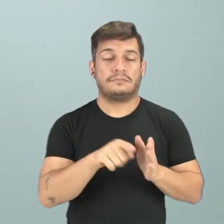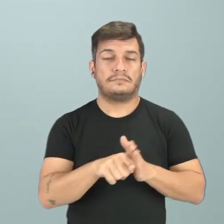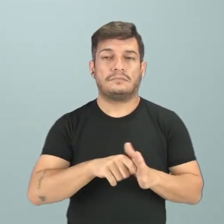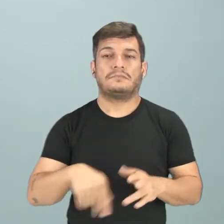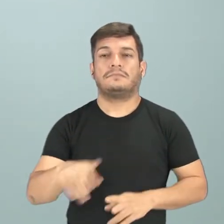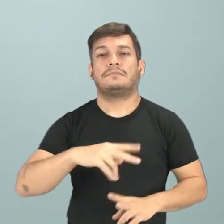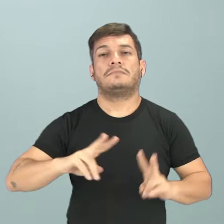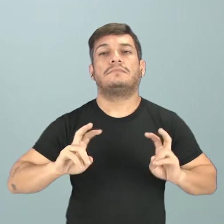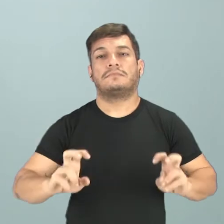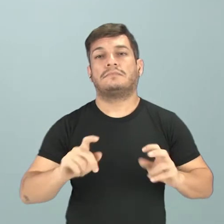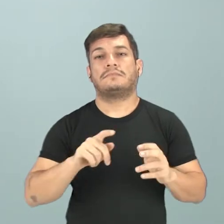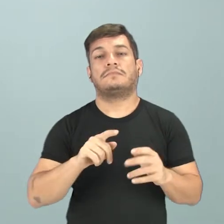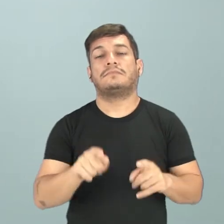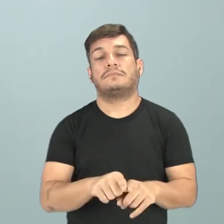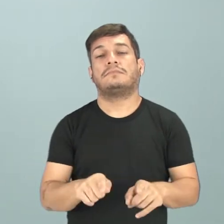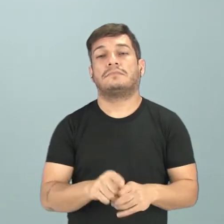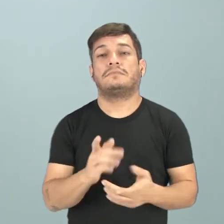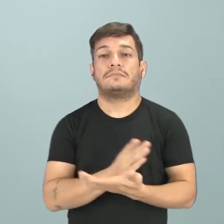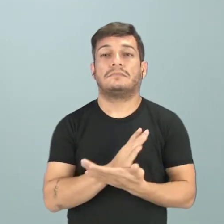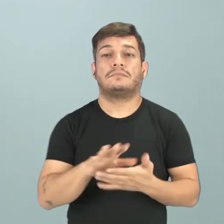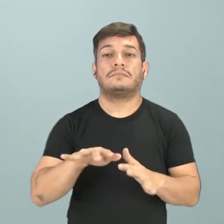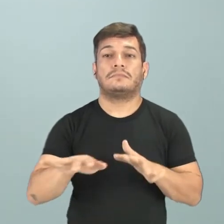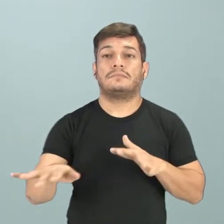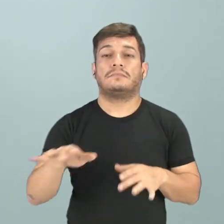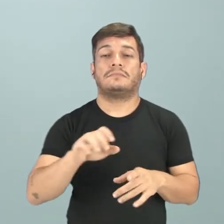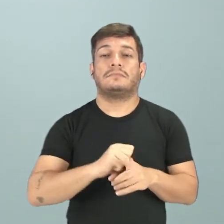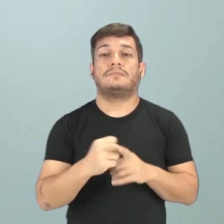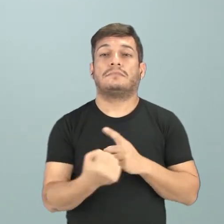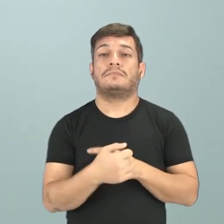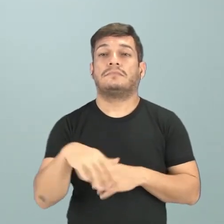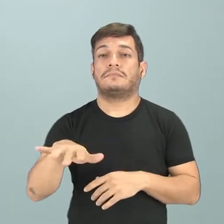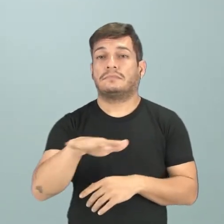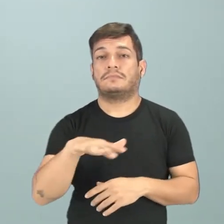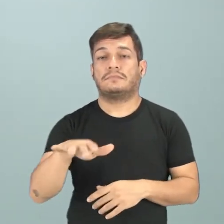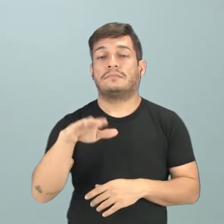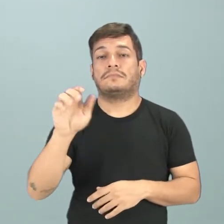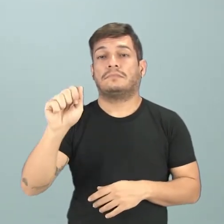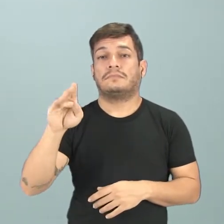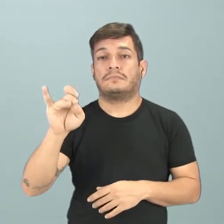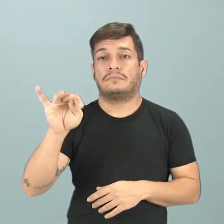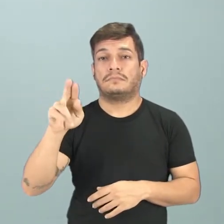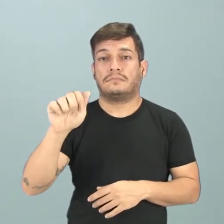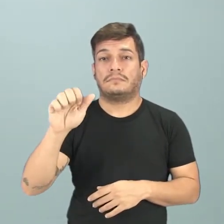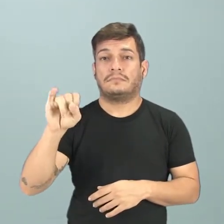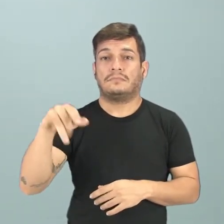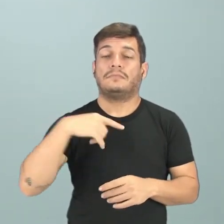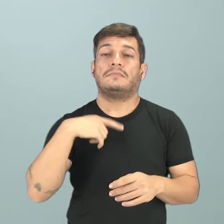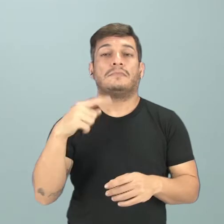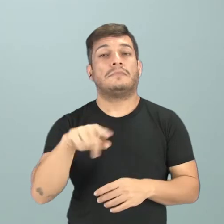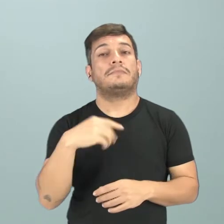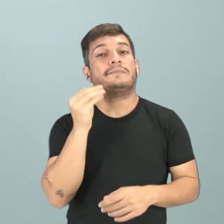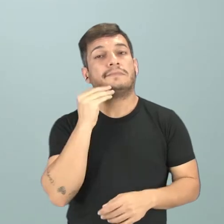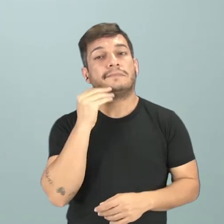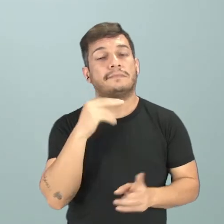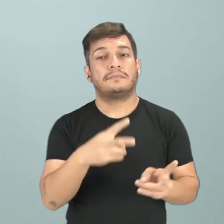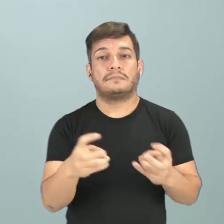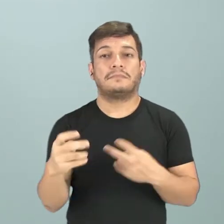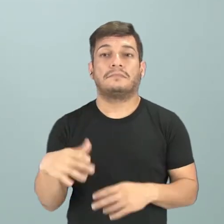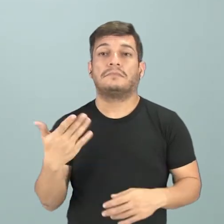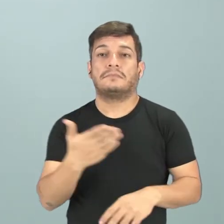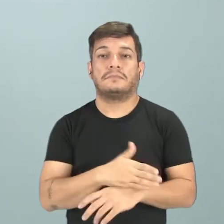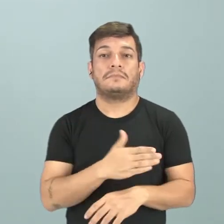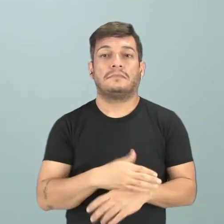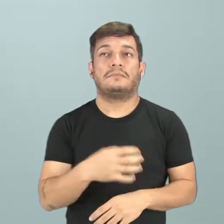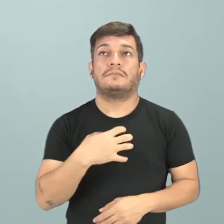perceba, pesquise alguns movimentos ambientais e busque identificar quais são as práticas e as